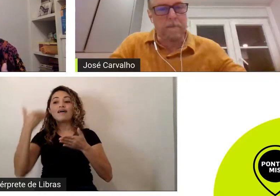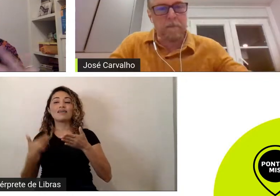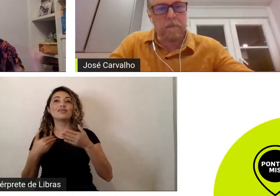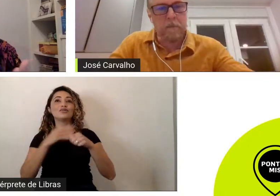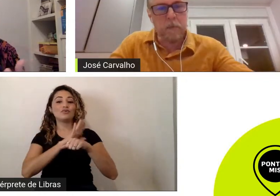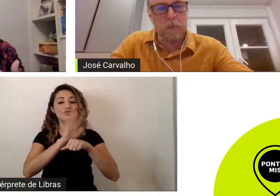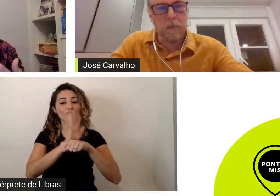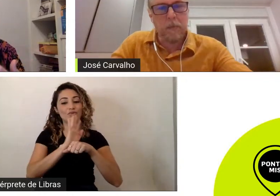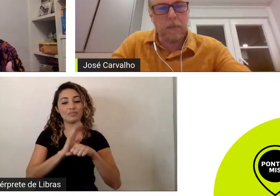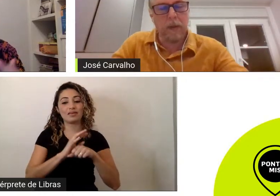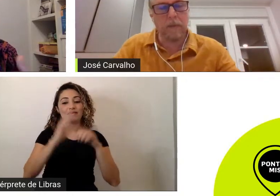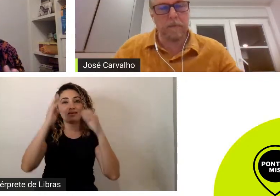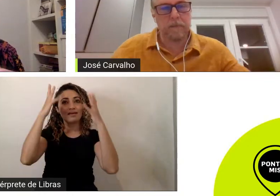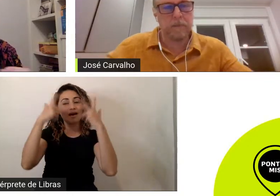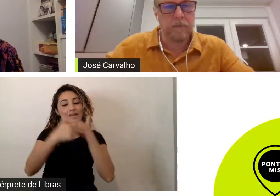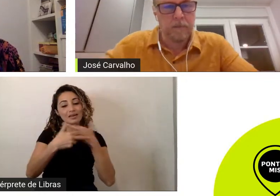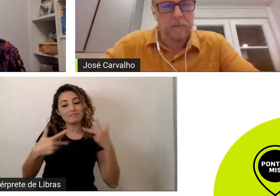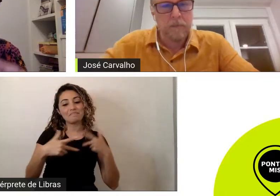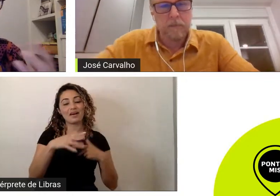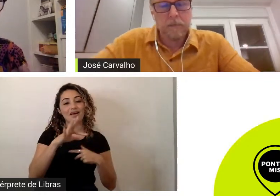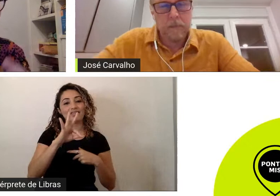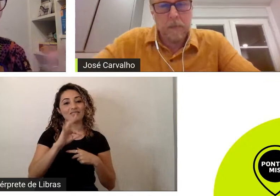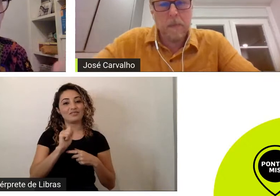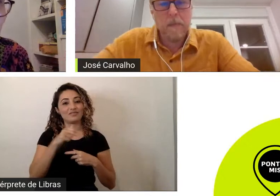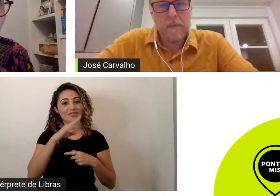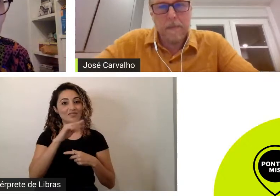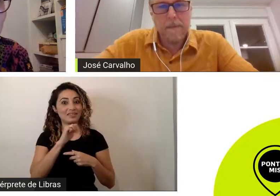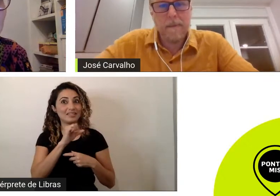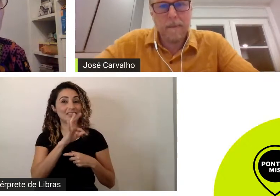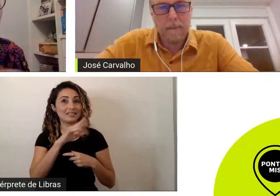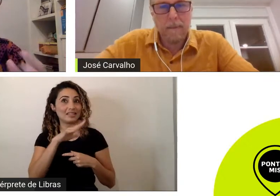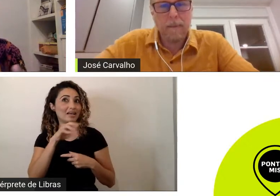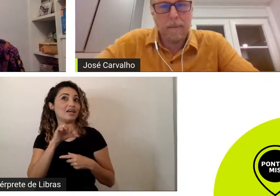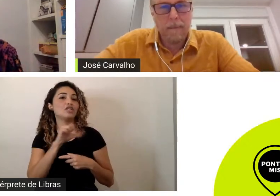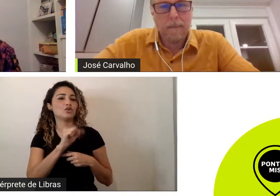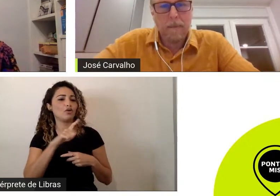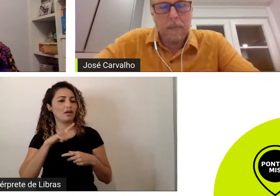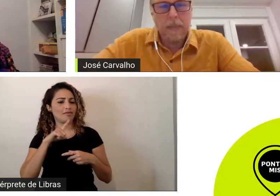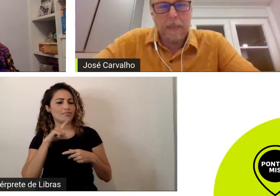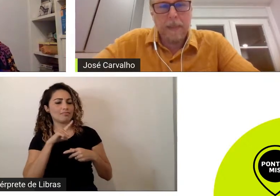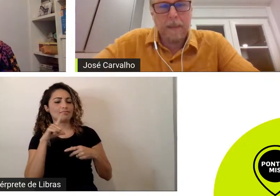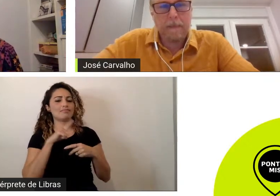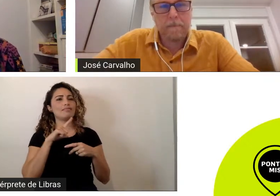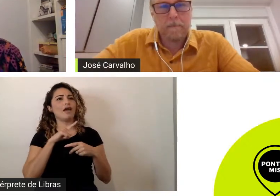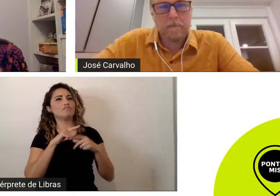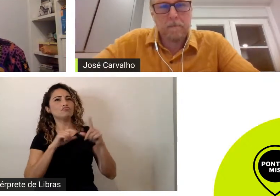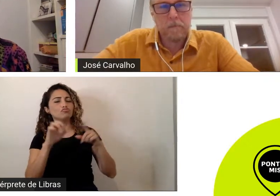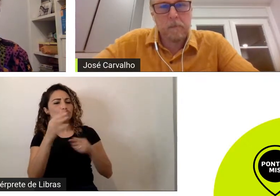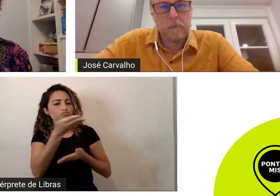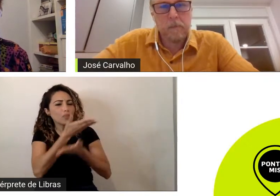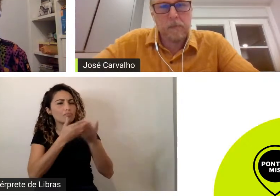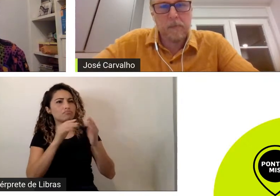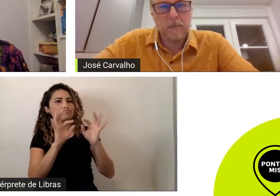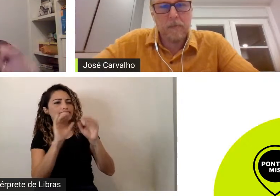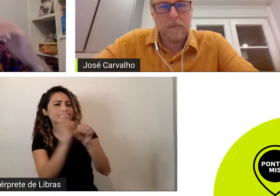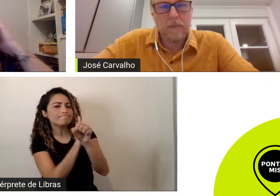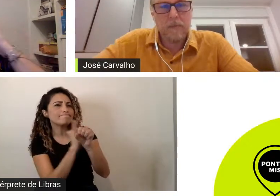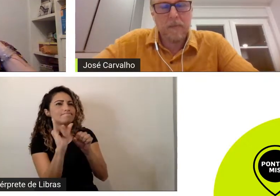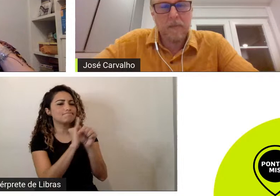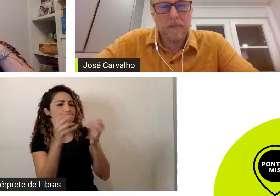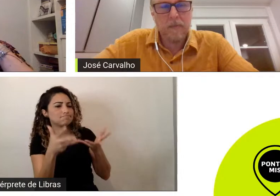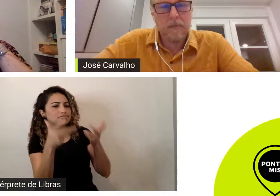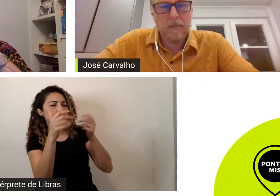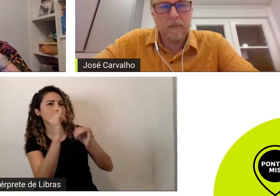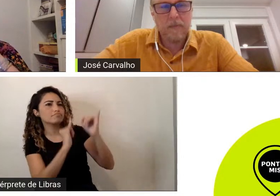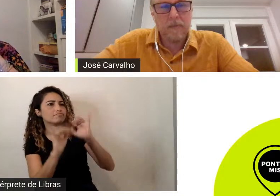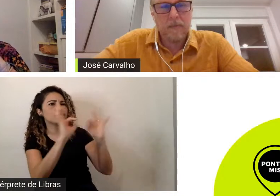pré filmes onde os efeitos visuais são digitais são complexos então eu também tinha